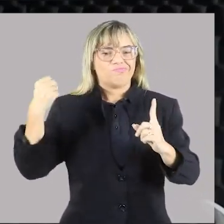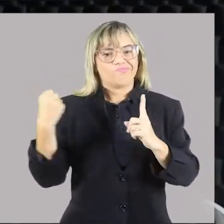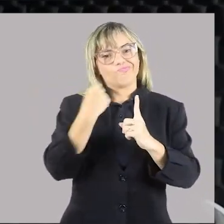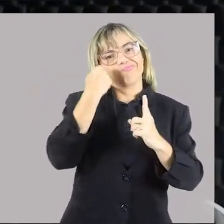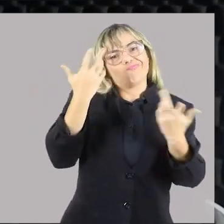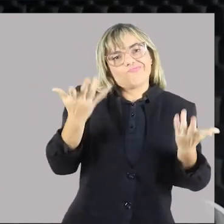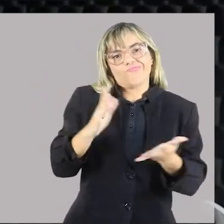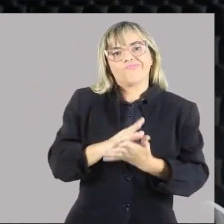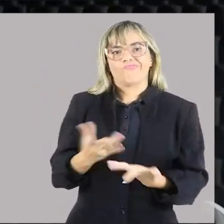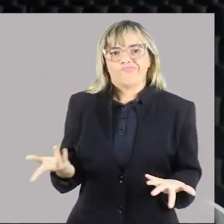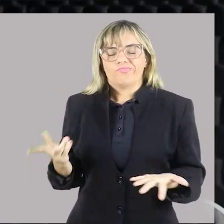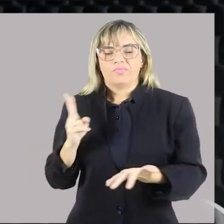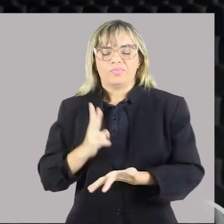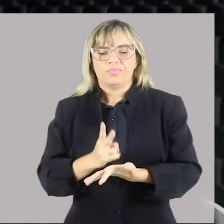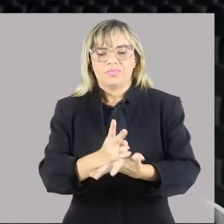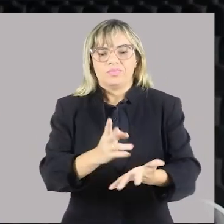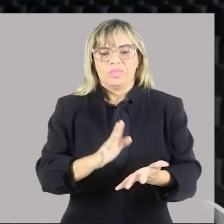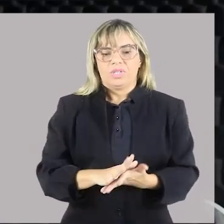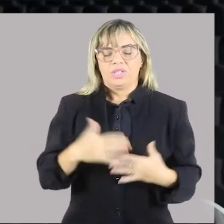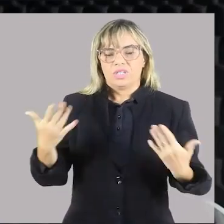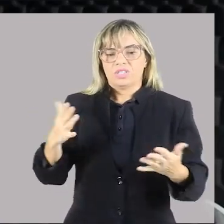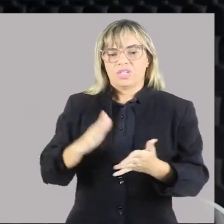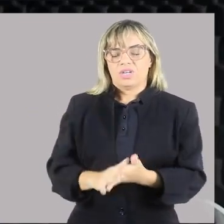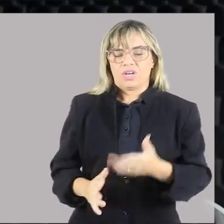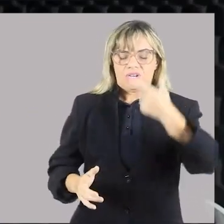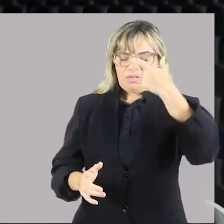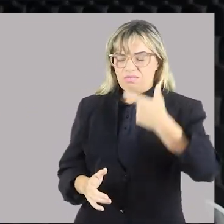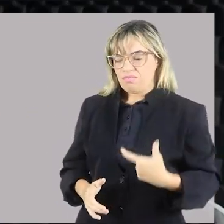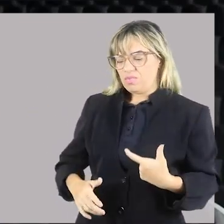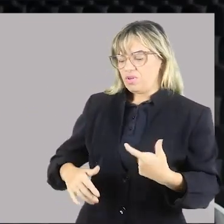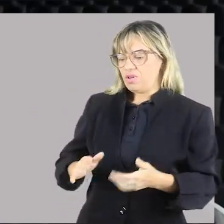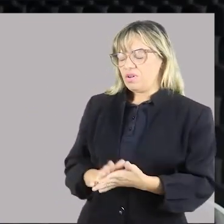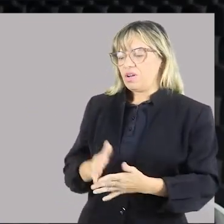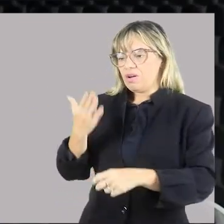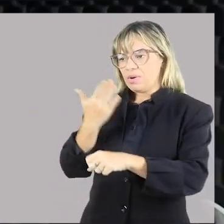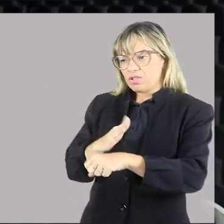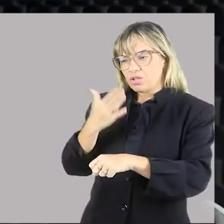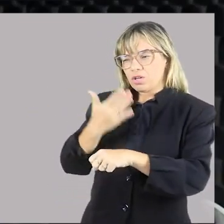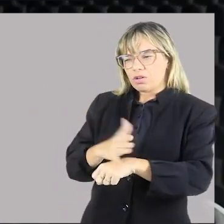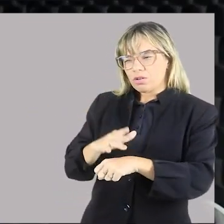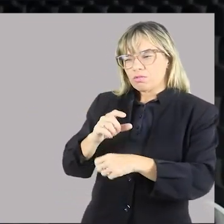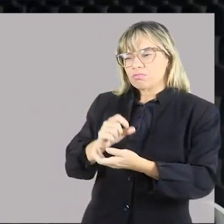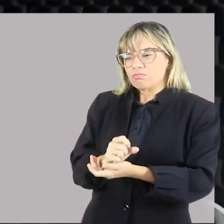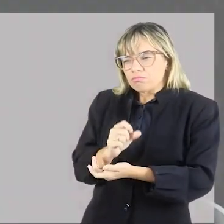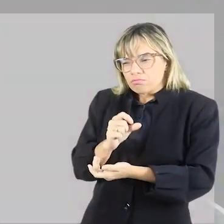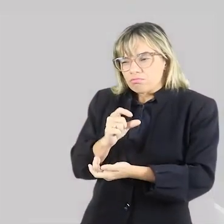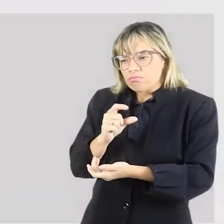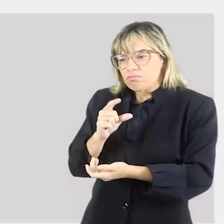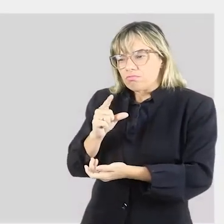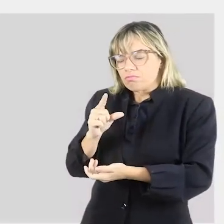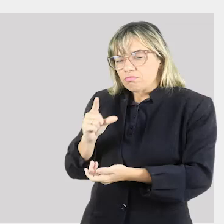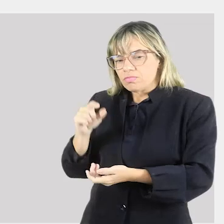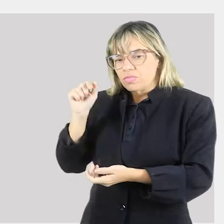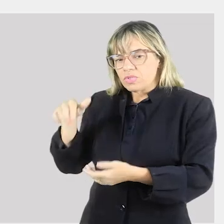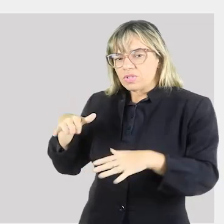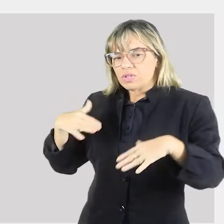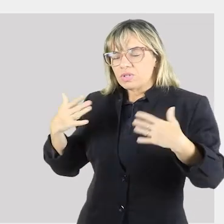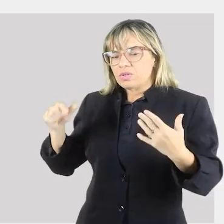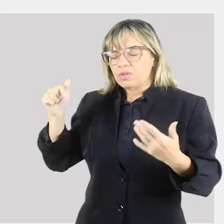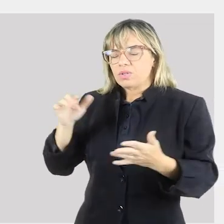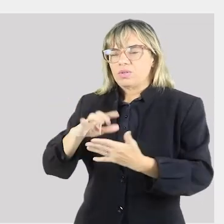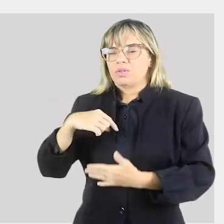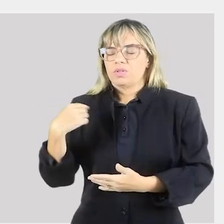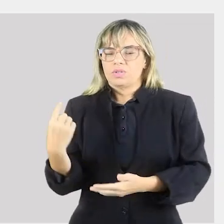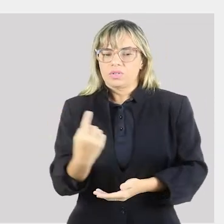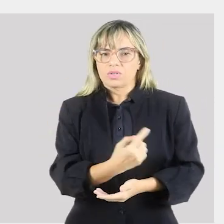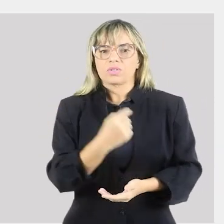o agressor, aquele que violenta, ele vai praticando aos poucos. E isso, nós